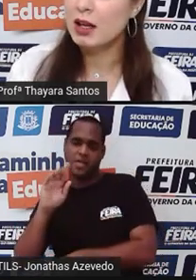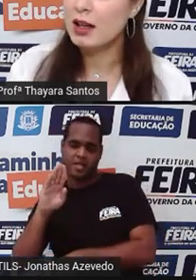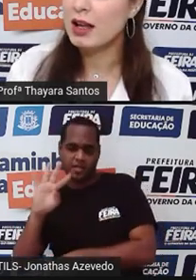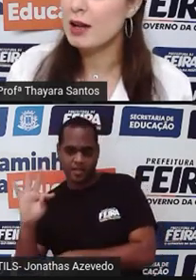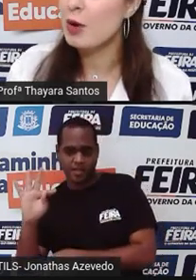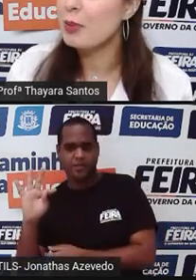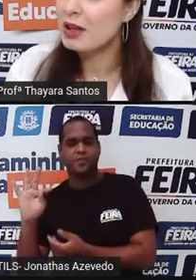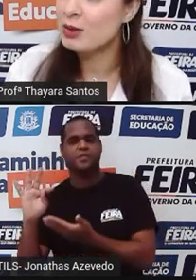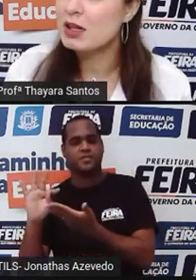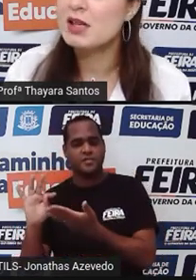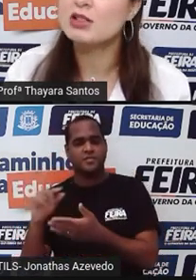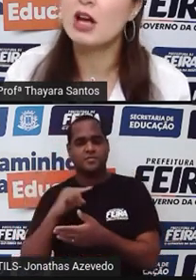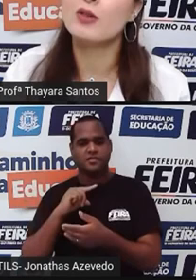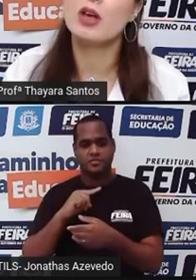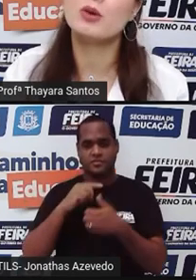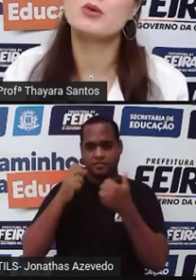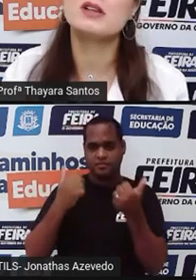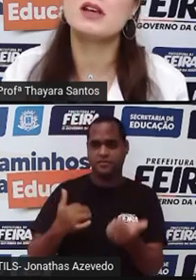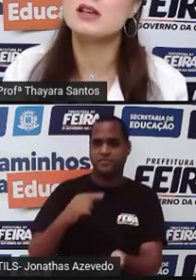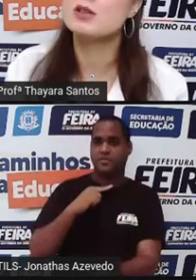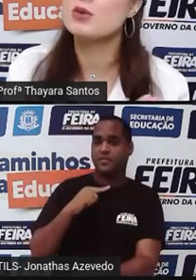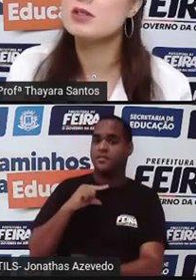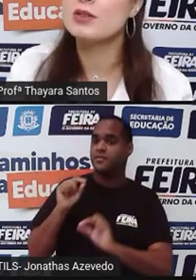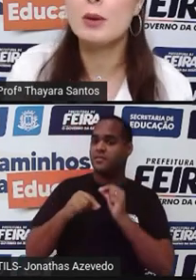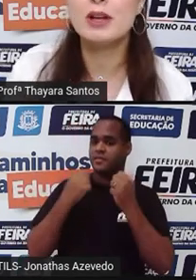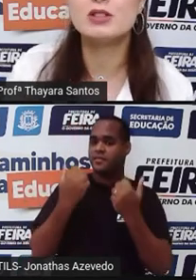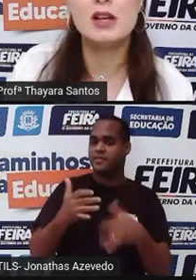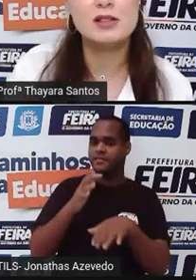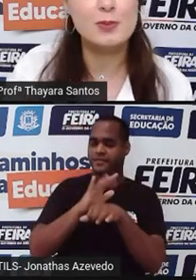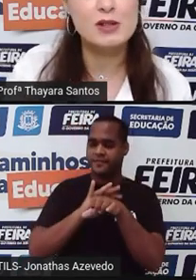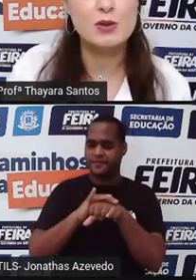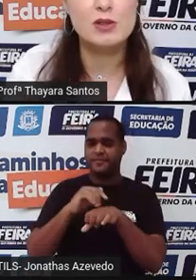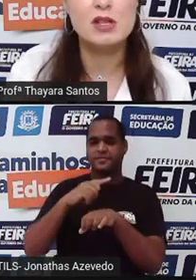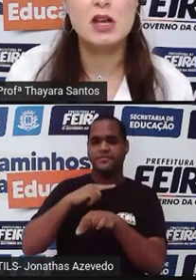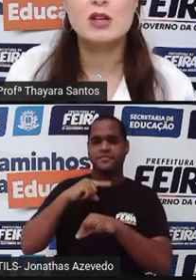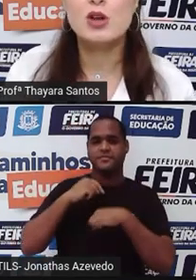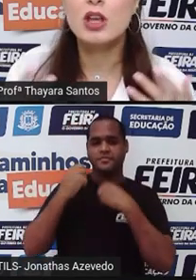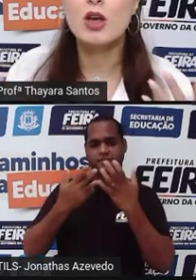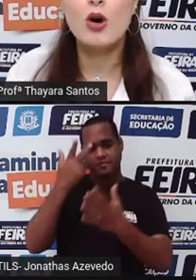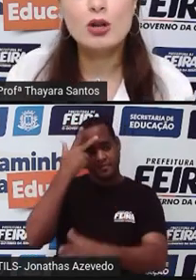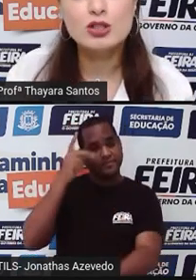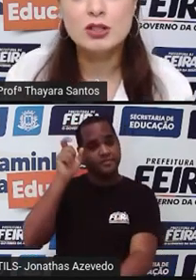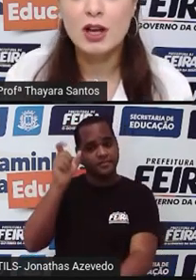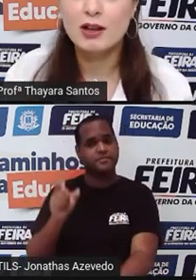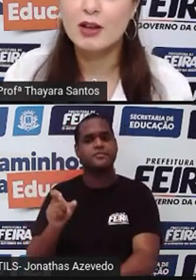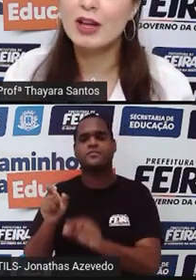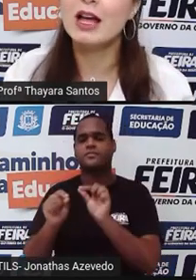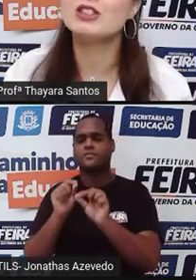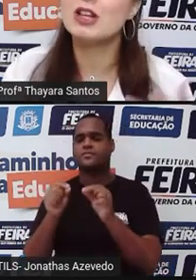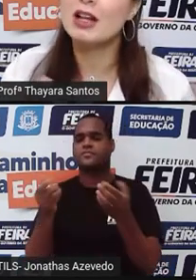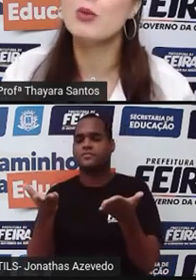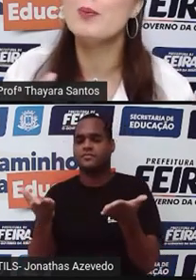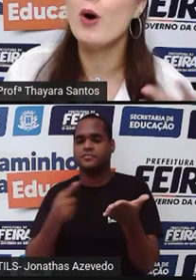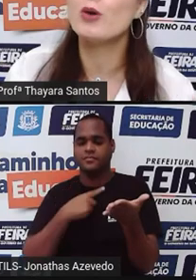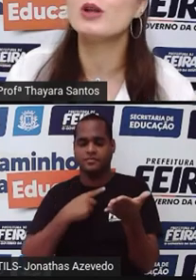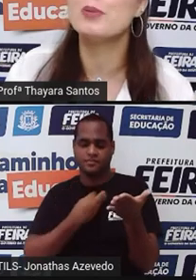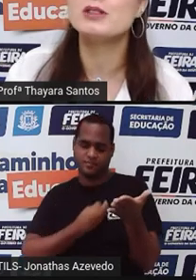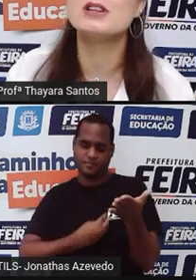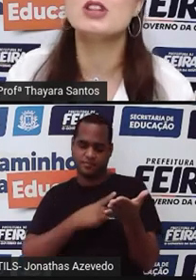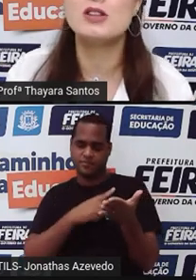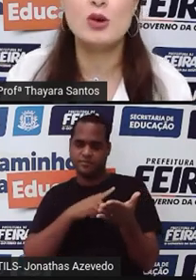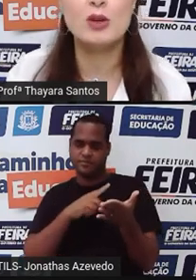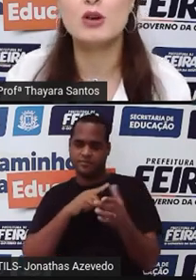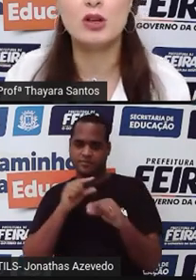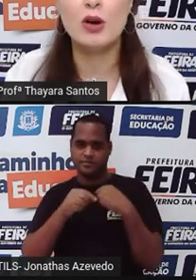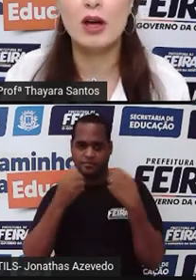E, naquele momento, eles achavam que era uma doença exclusivamente dessas pessoas. Só que hoje, né, na verdade, um pouco depois,